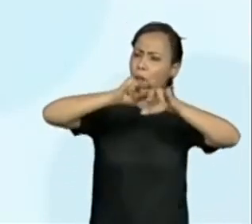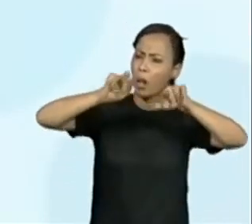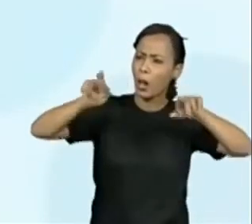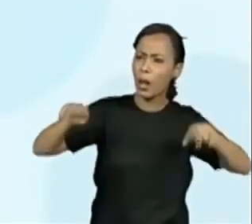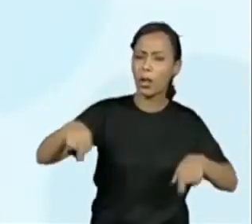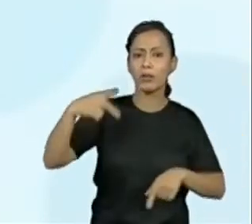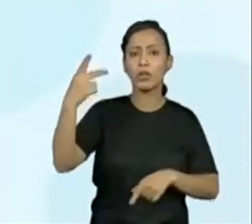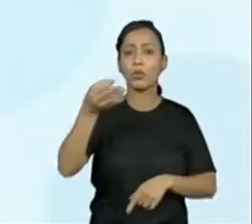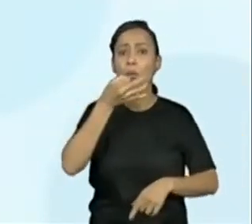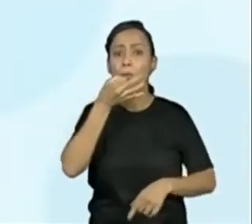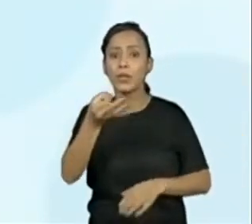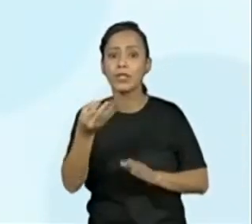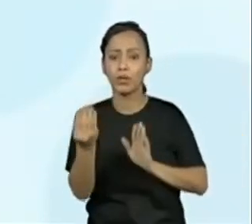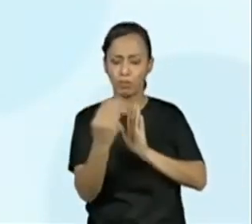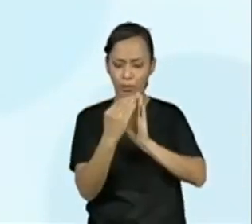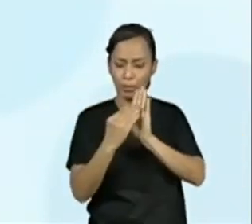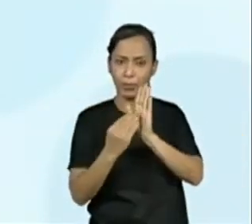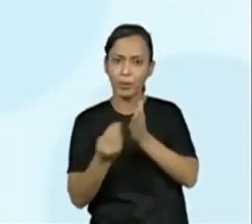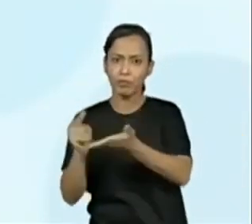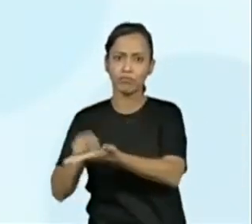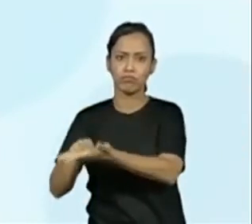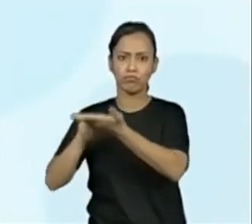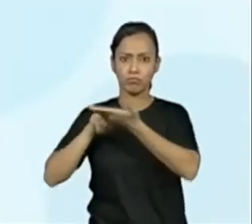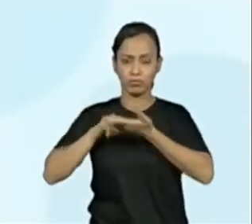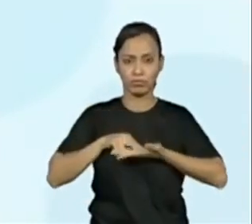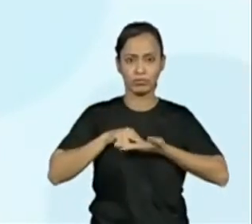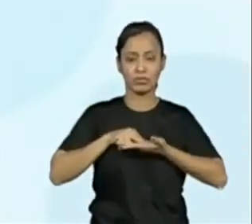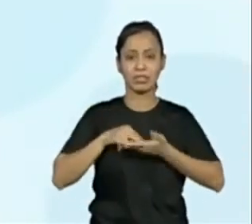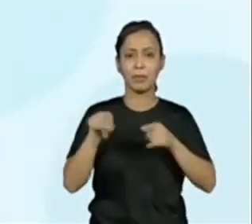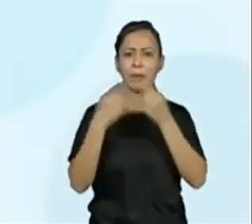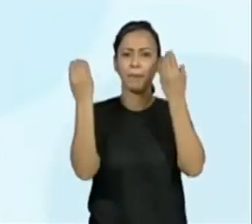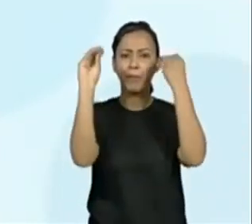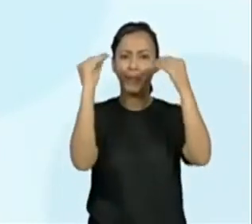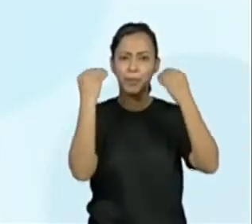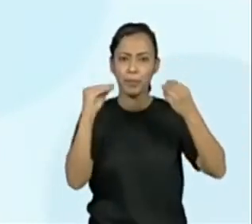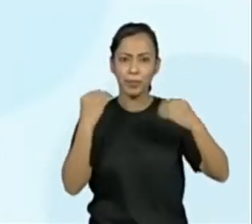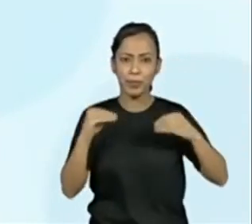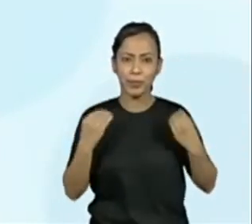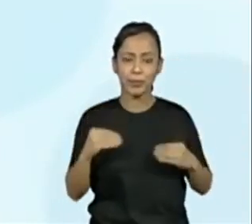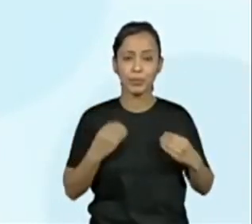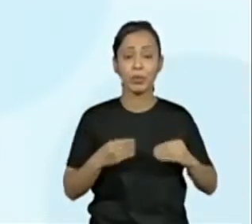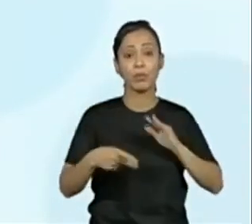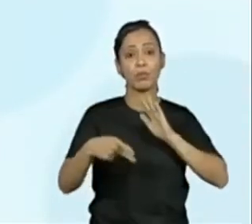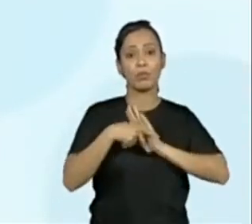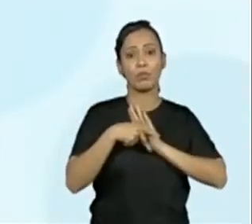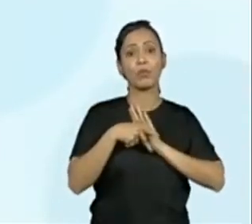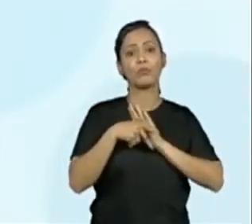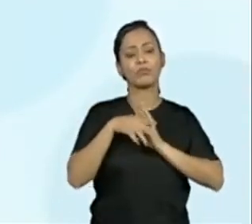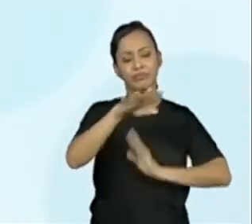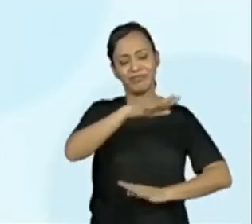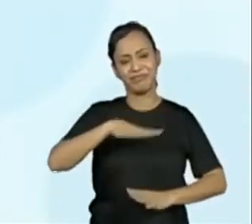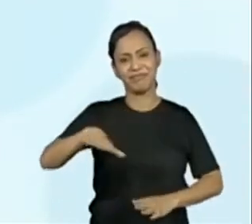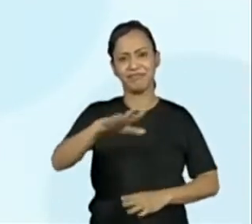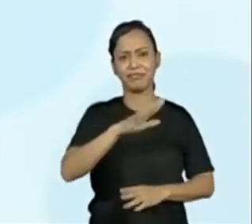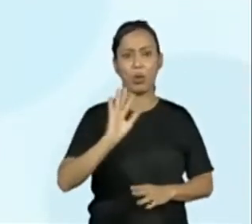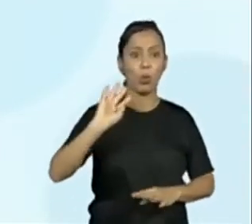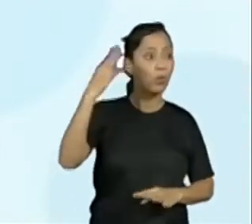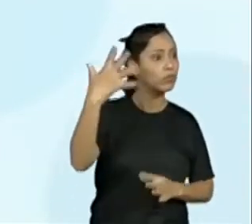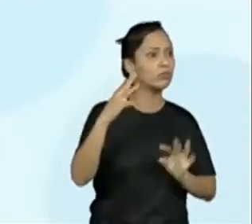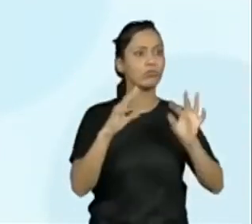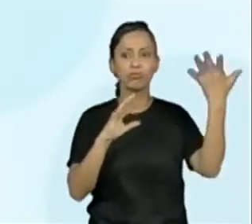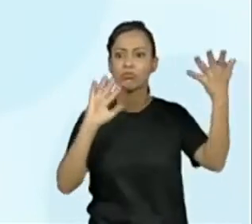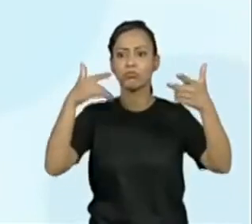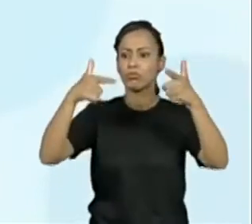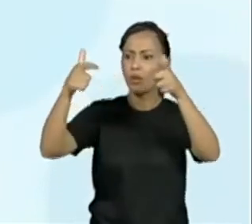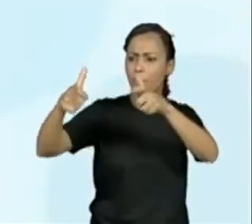leitor, comentários, posts, entre outros textos do campo da vida pública, fatos, participantes,